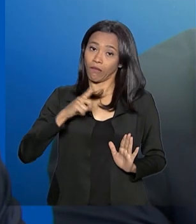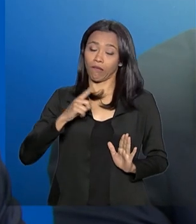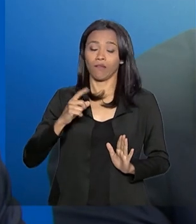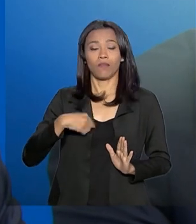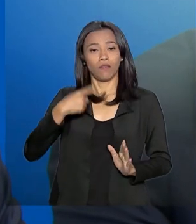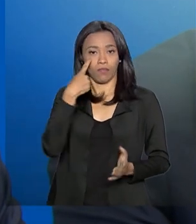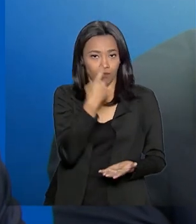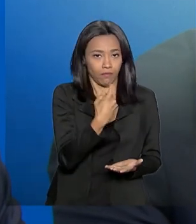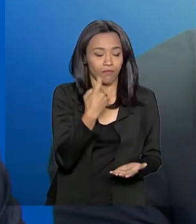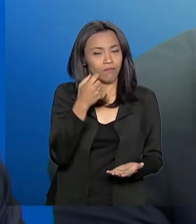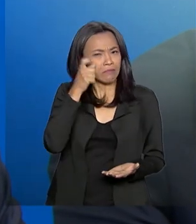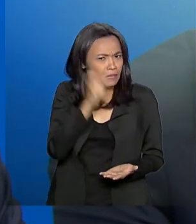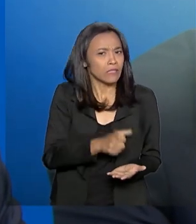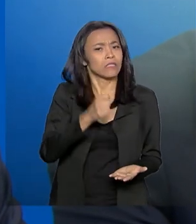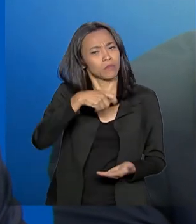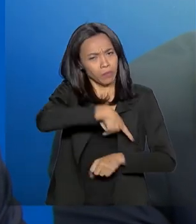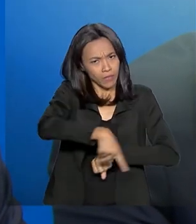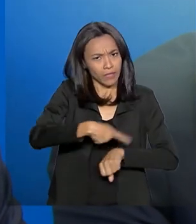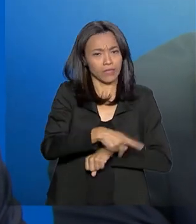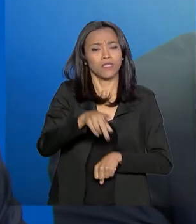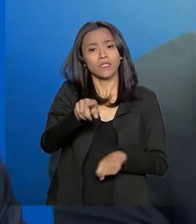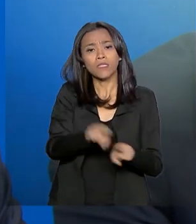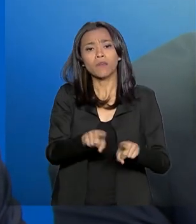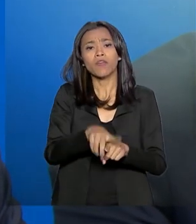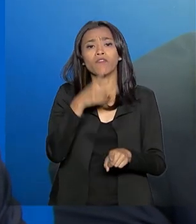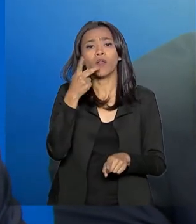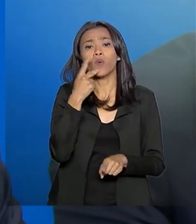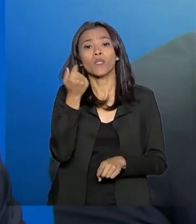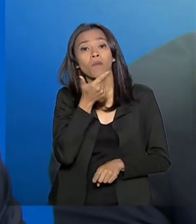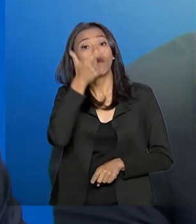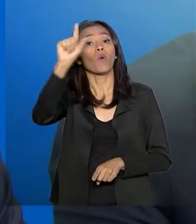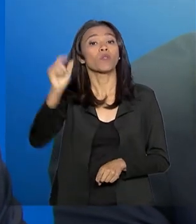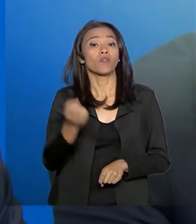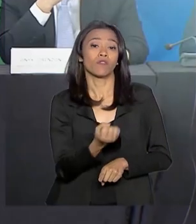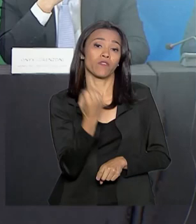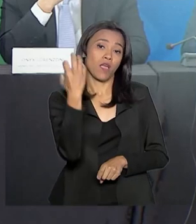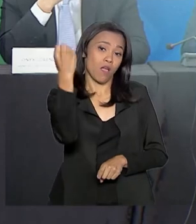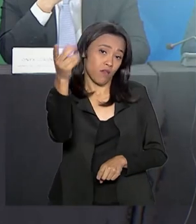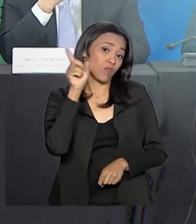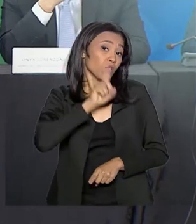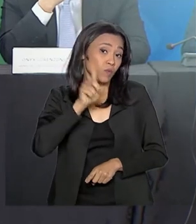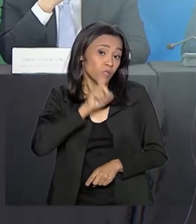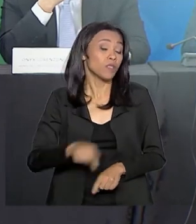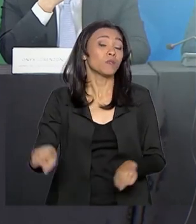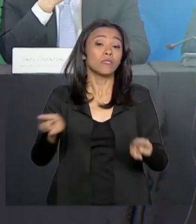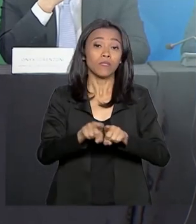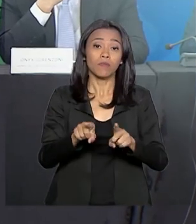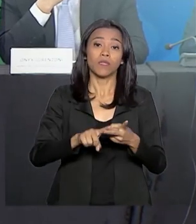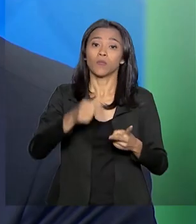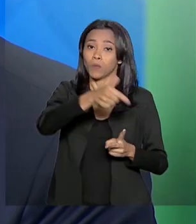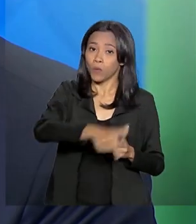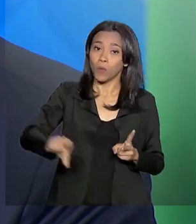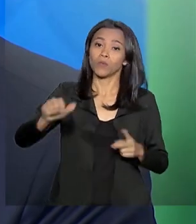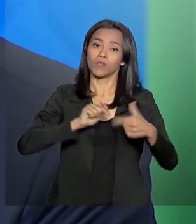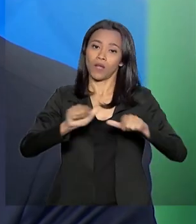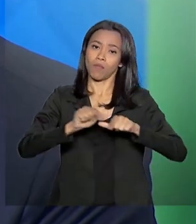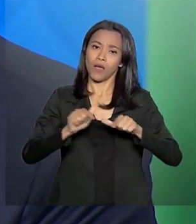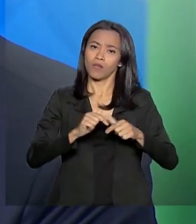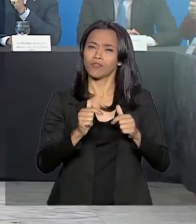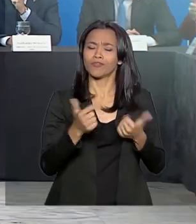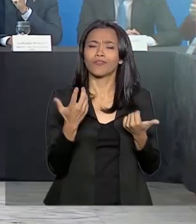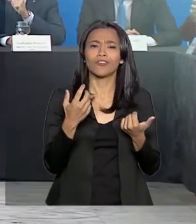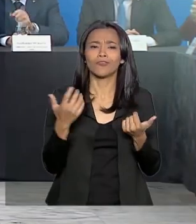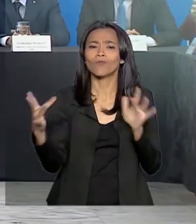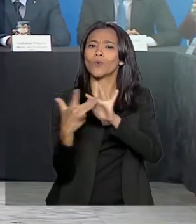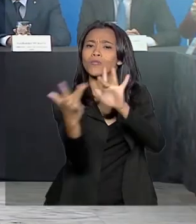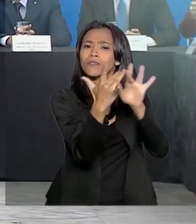falou também sobre a próxima viagem que fará aos Estados Unidos e do trabalho de aproximação com outros países.